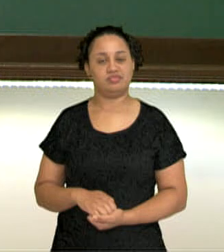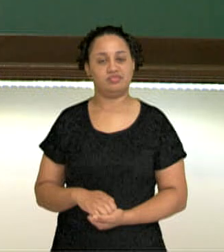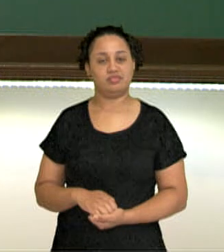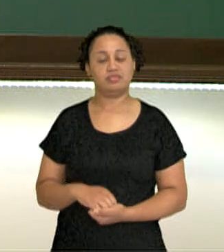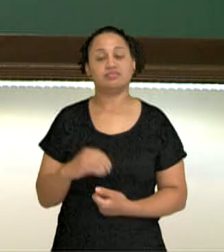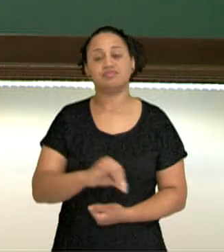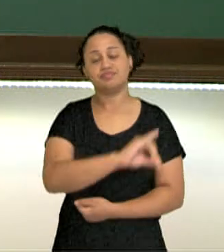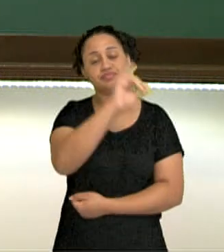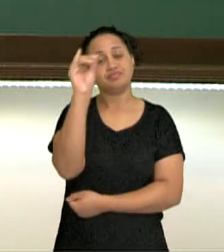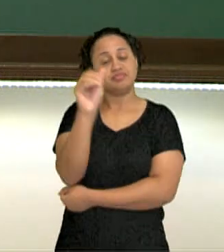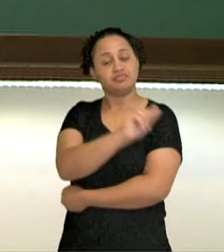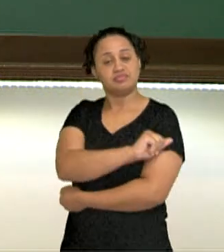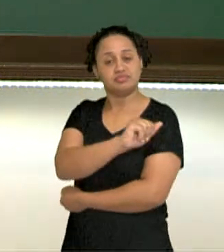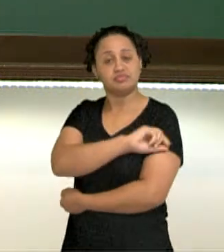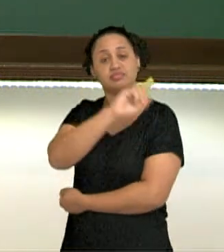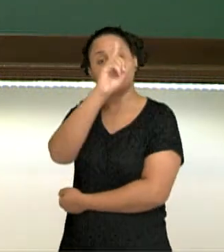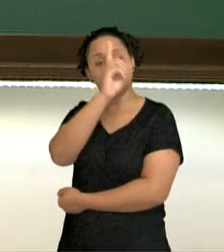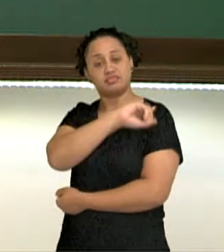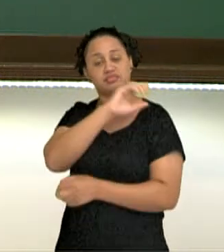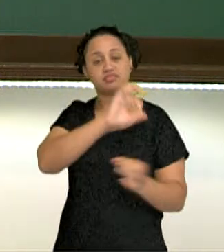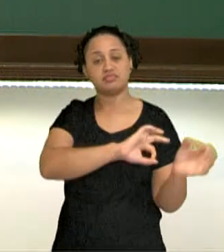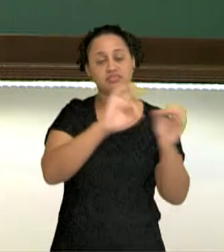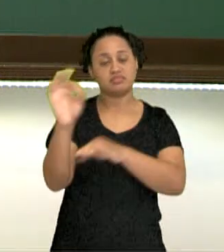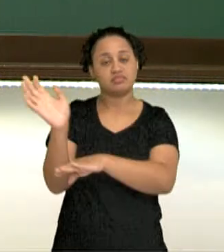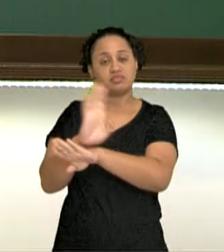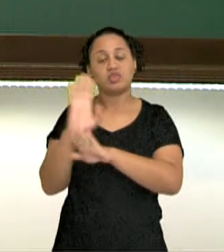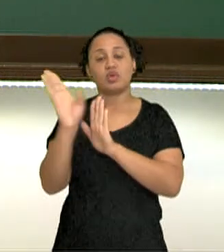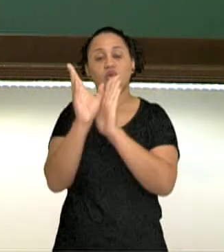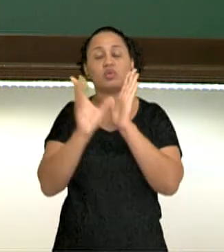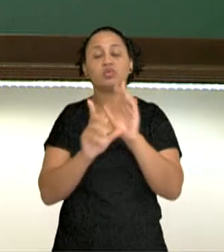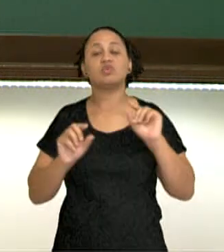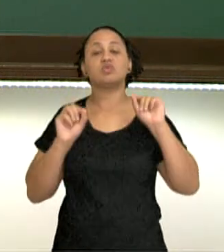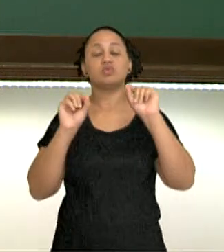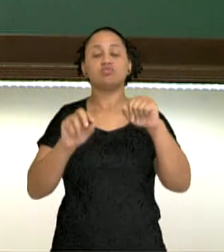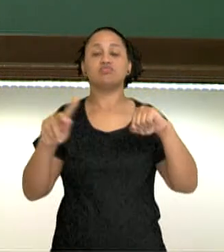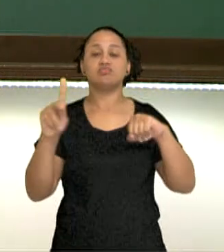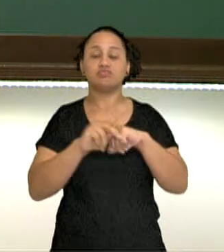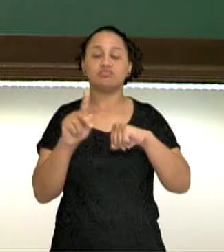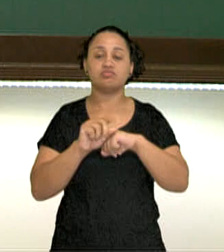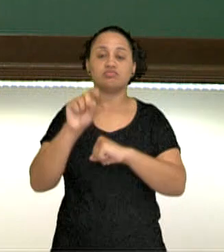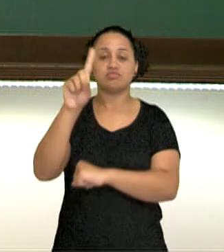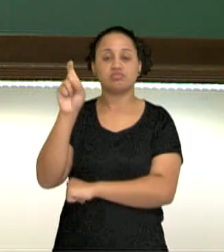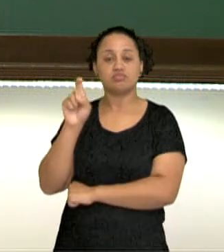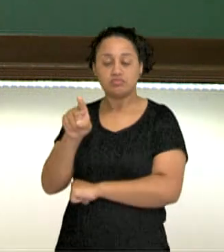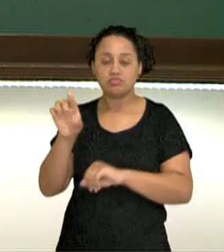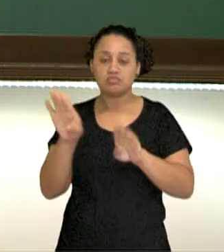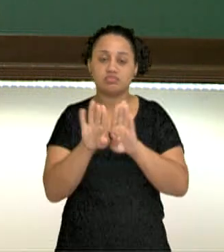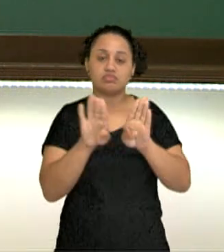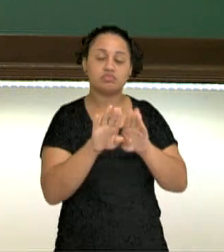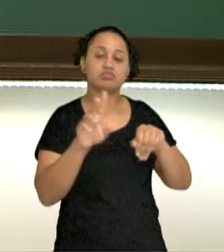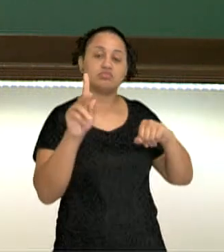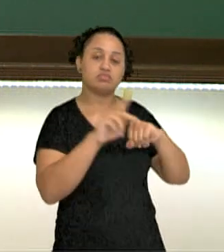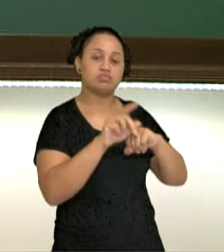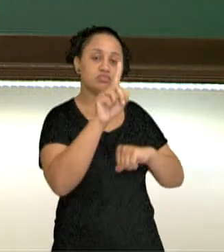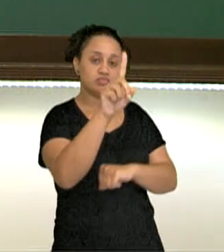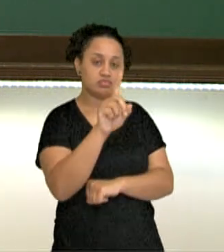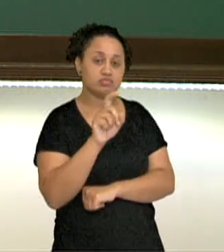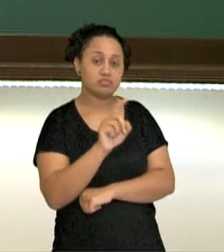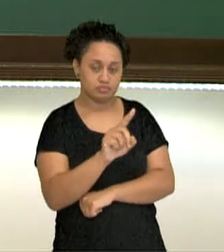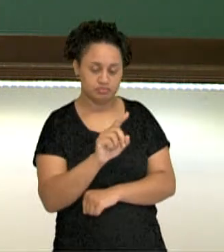Olá, estudantes da primeira série. Neste vídeo, nós vamos falar sobre pronomes exclamativos e também sobre pronomes